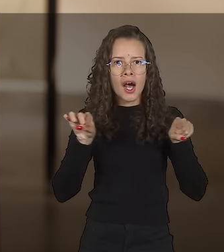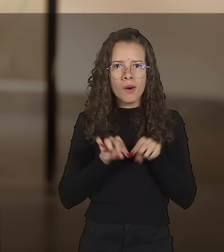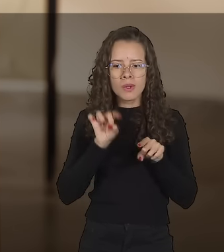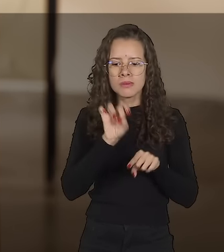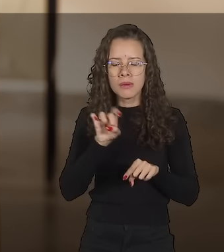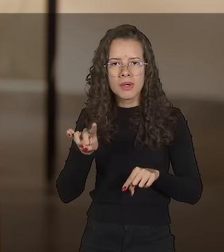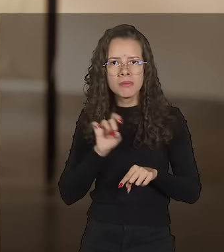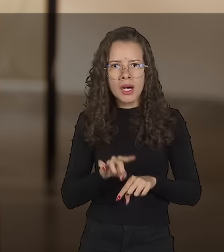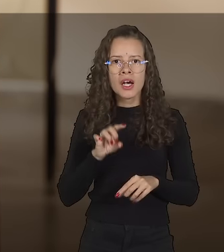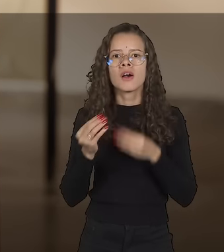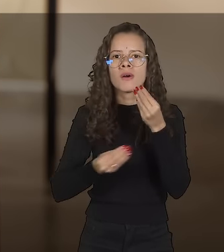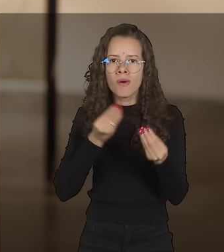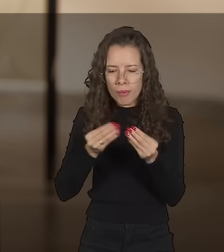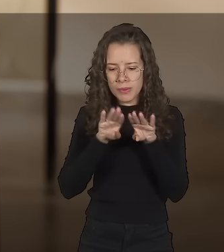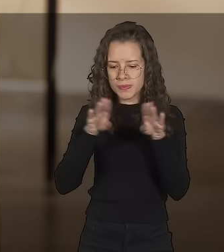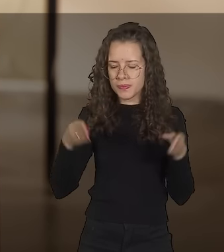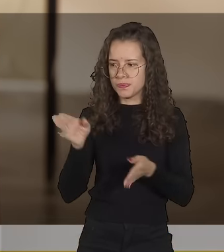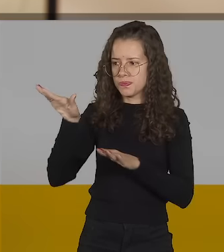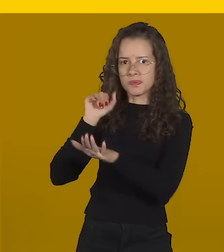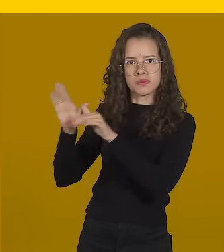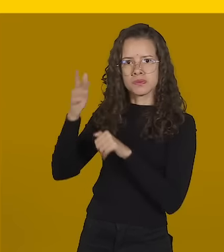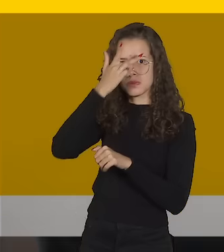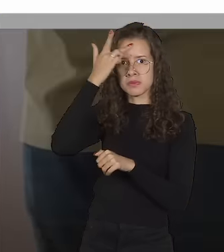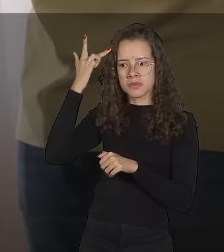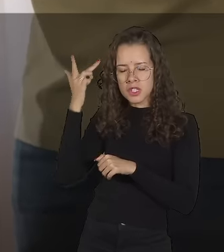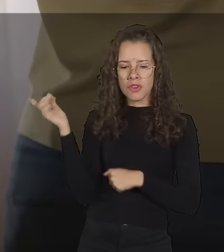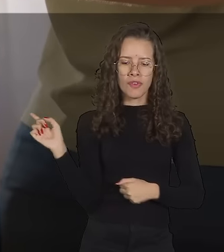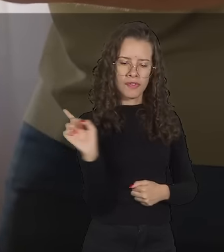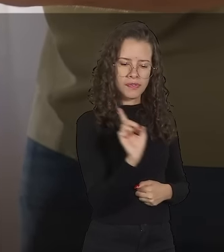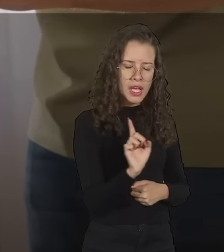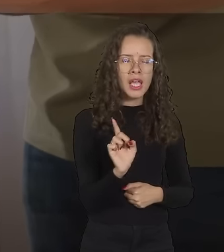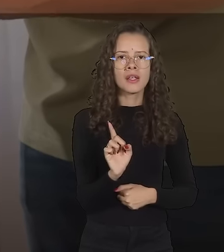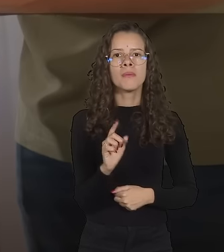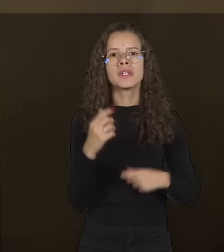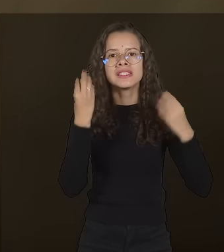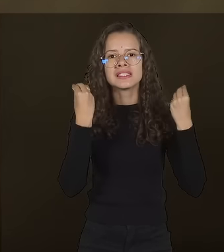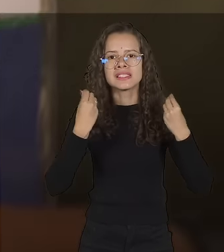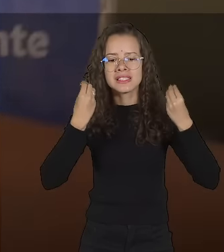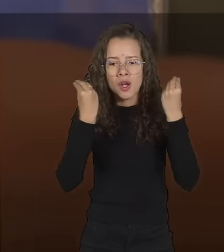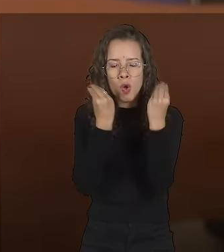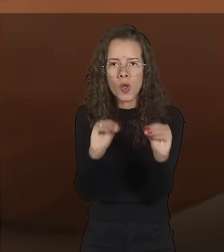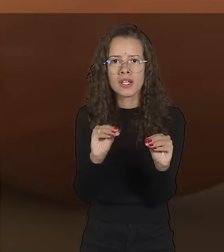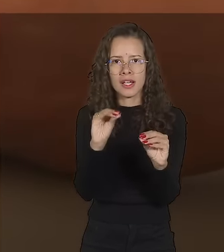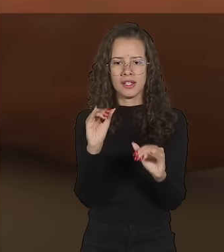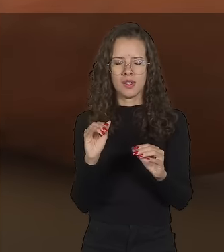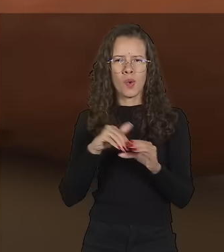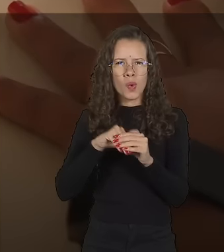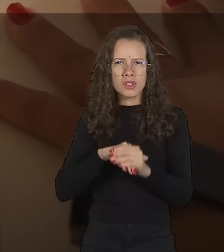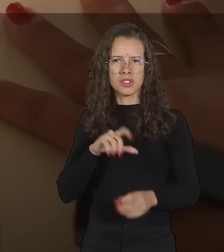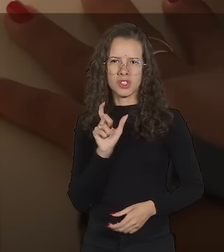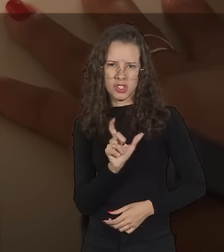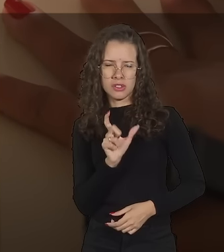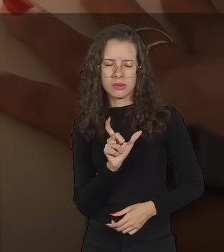as mesárias e os mesários presentes sejam registrados. Para isso, cada um deles deve informar o número do